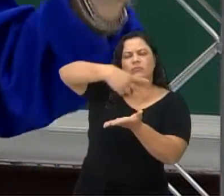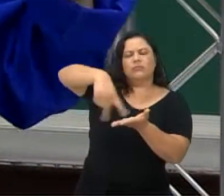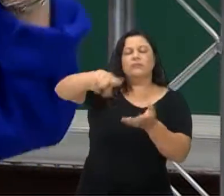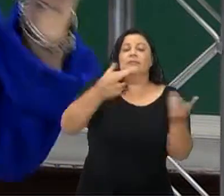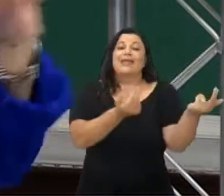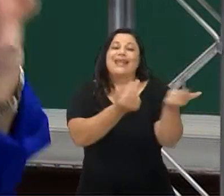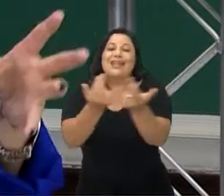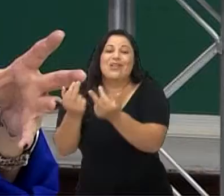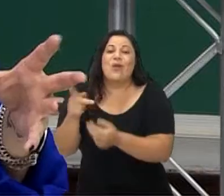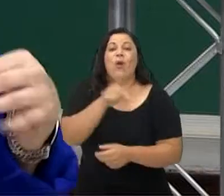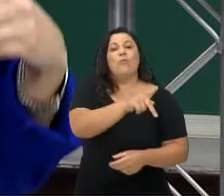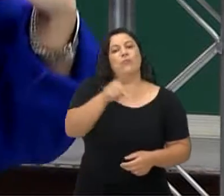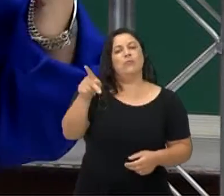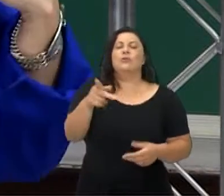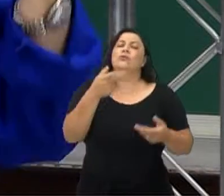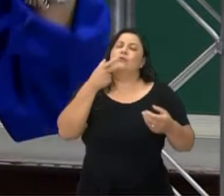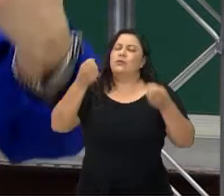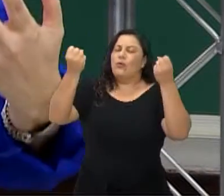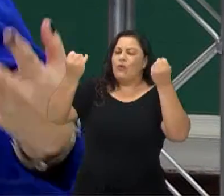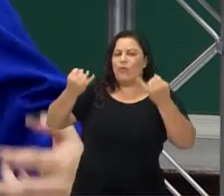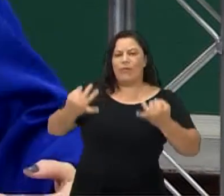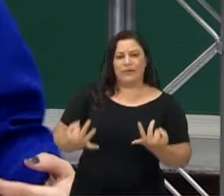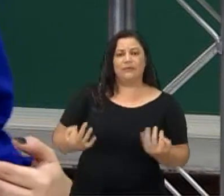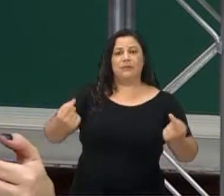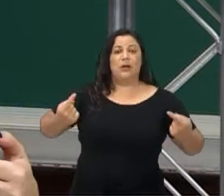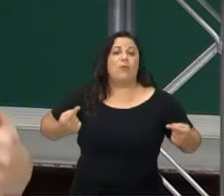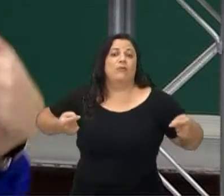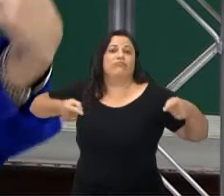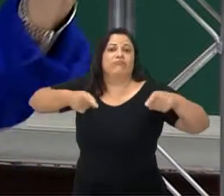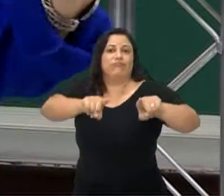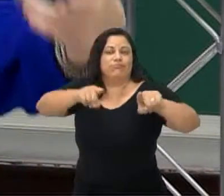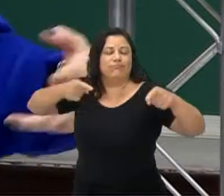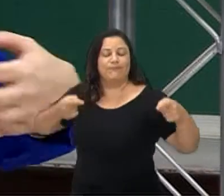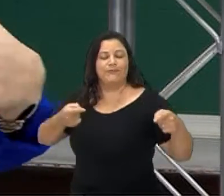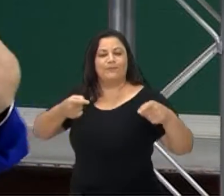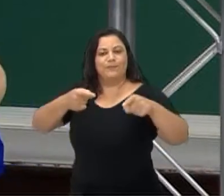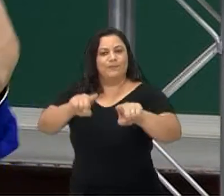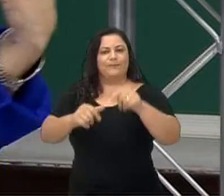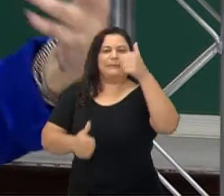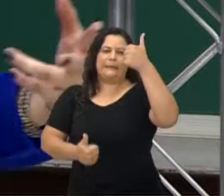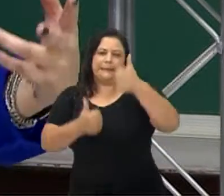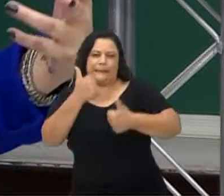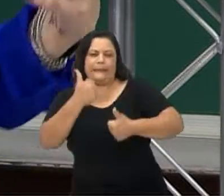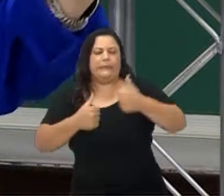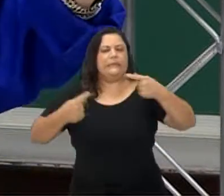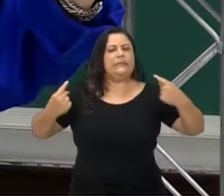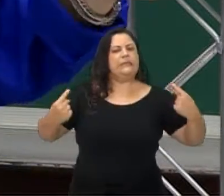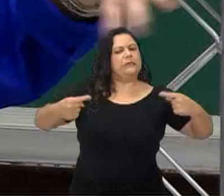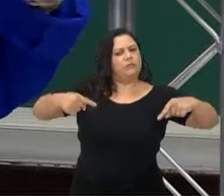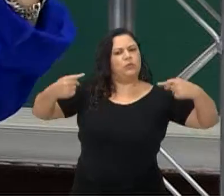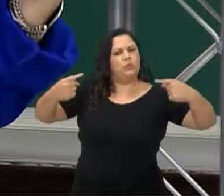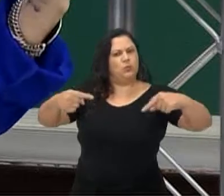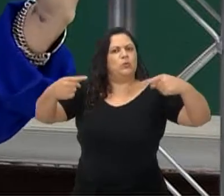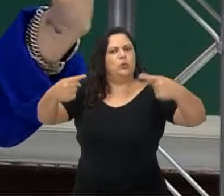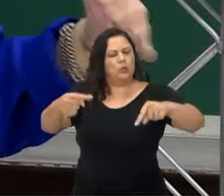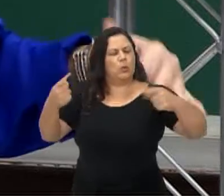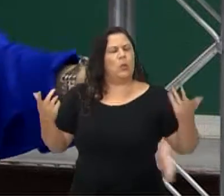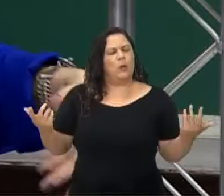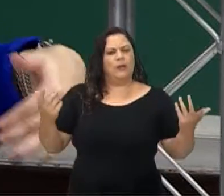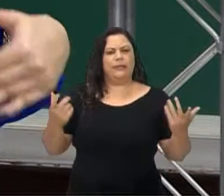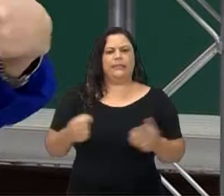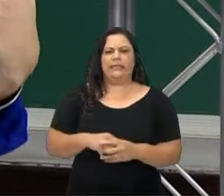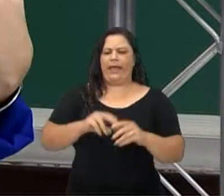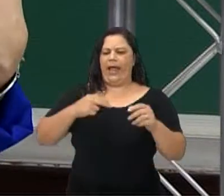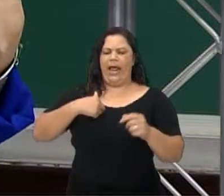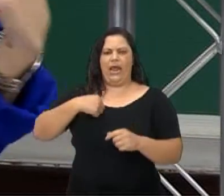falou, é uma disputa. Então, um grupo, um aluno, quando a disputa é menos, é competir, é se